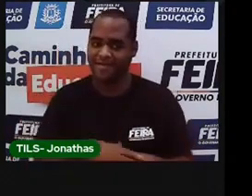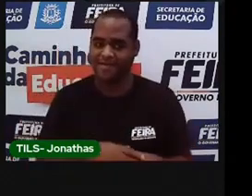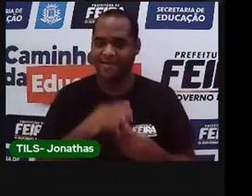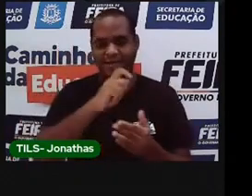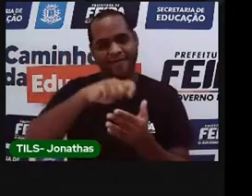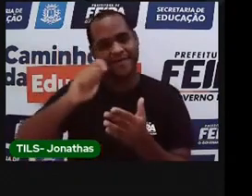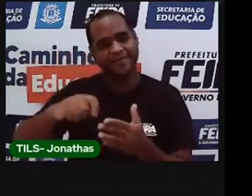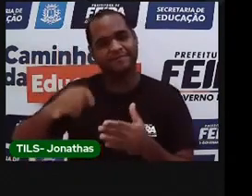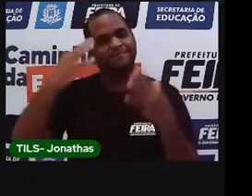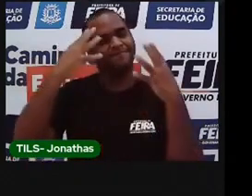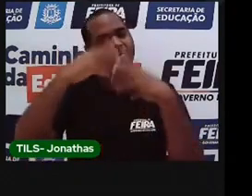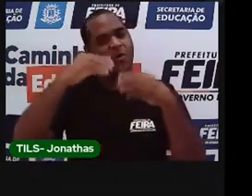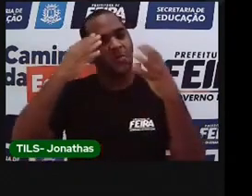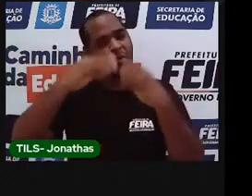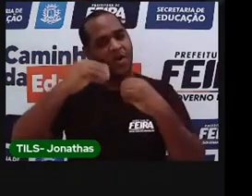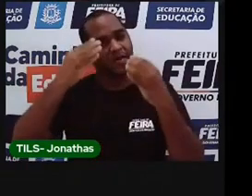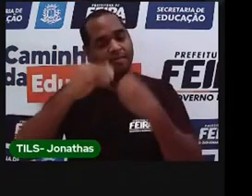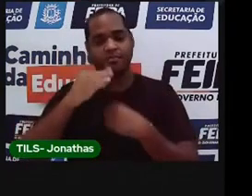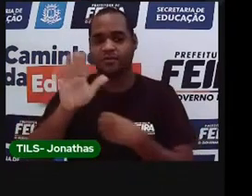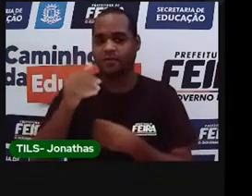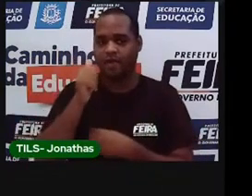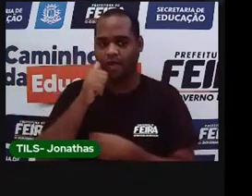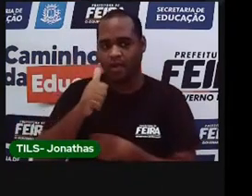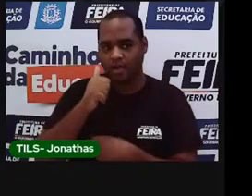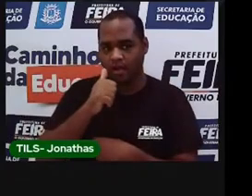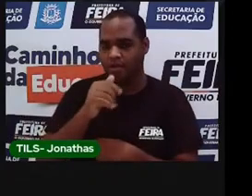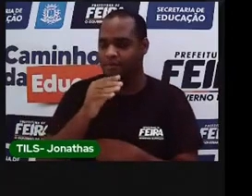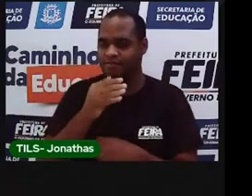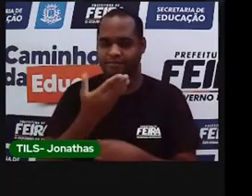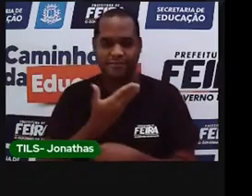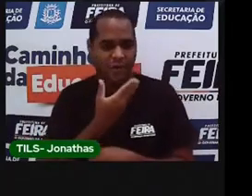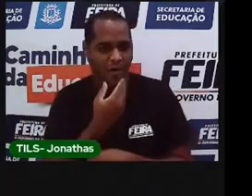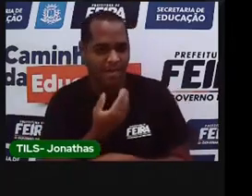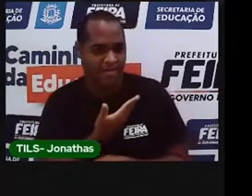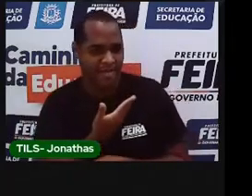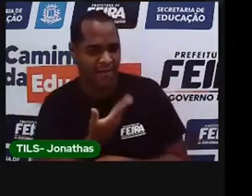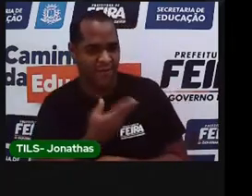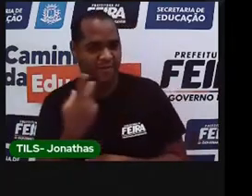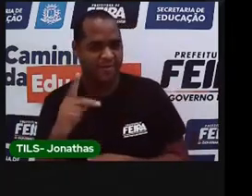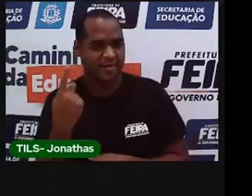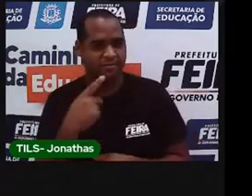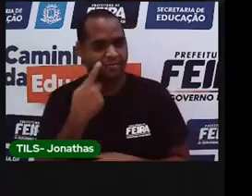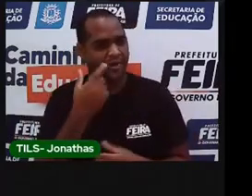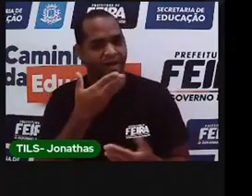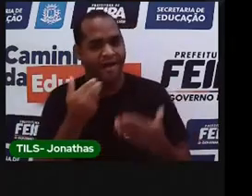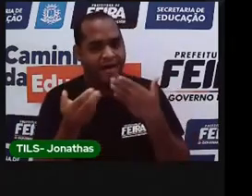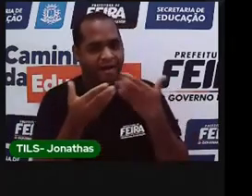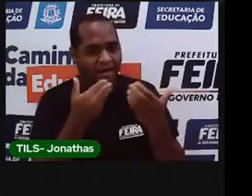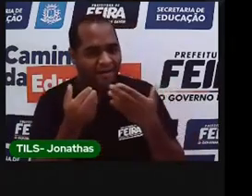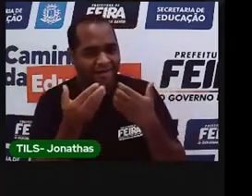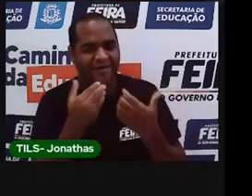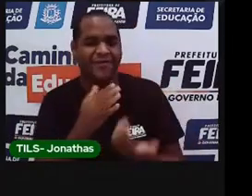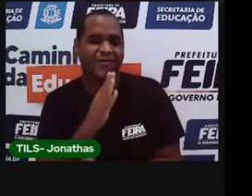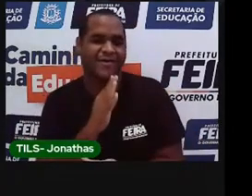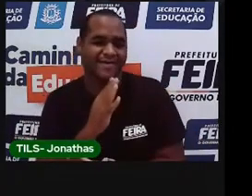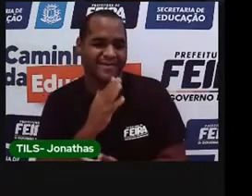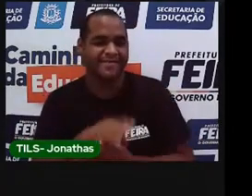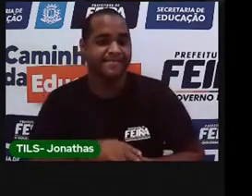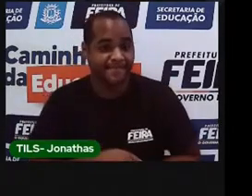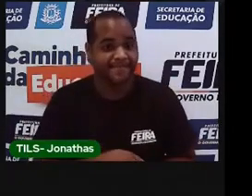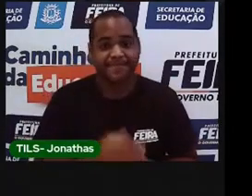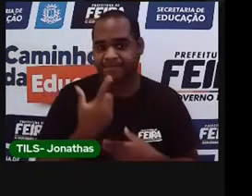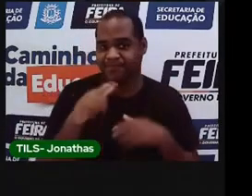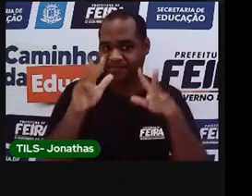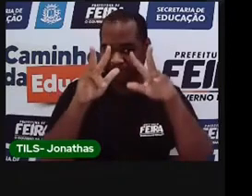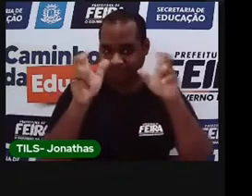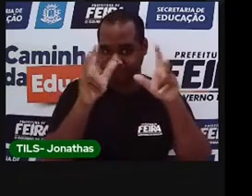Capricha no desenho, que é para o seu coleguinha conhecer você melhor. Outra coisa, o título do seu desenho,